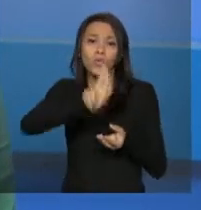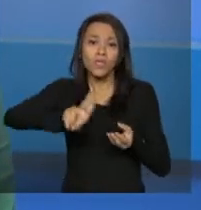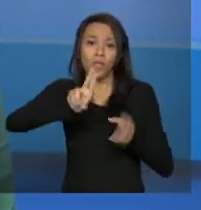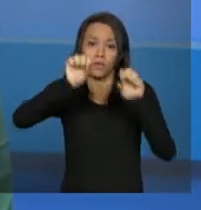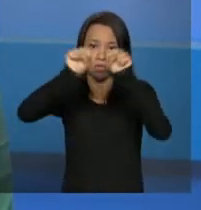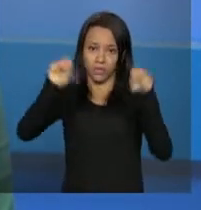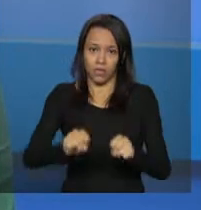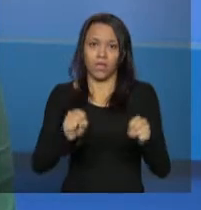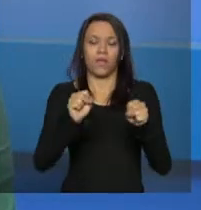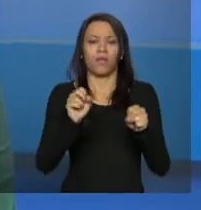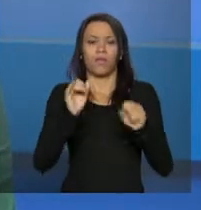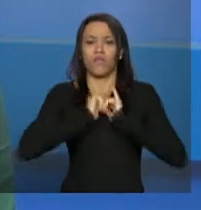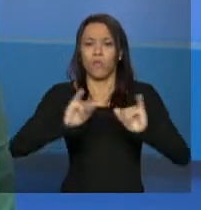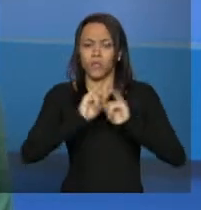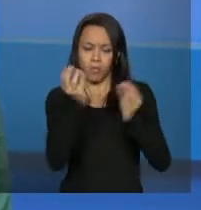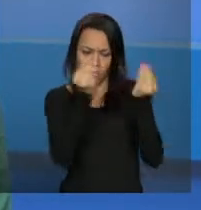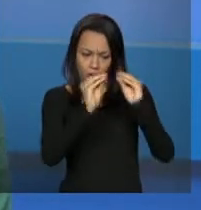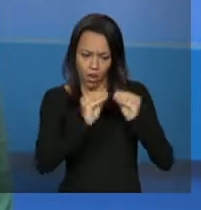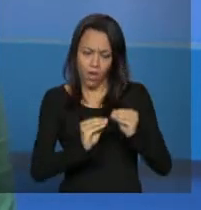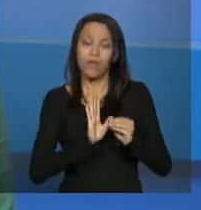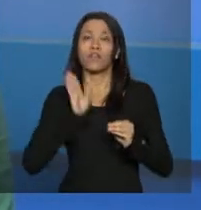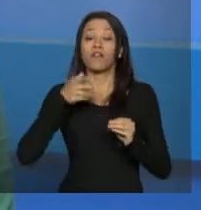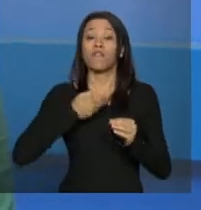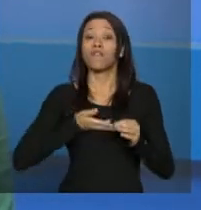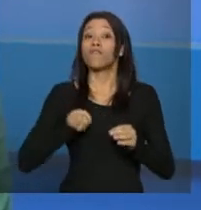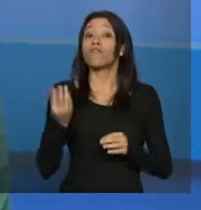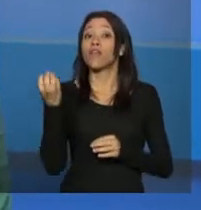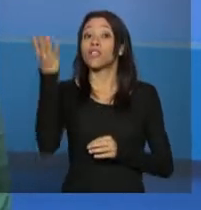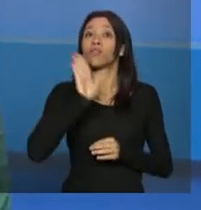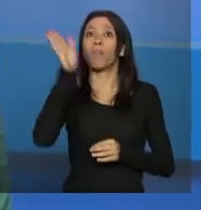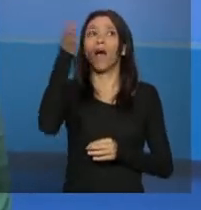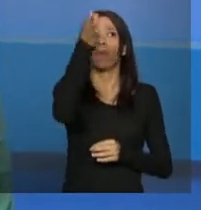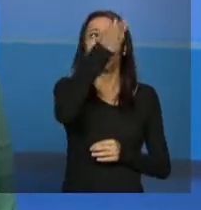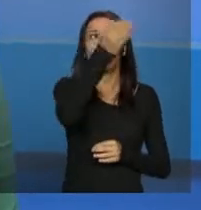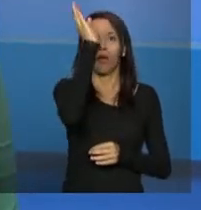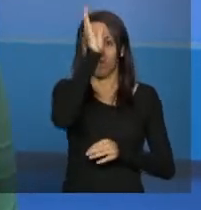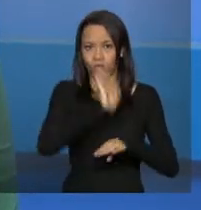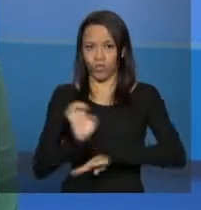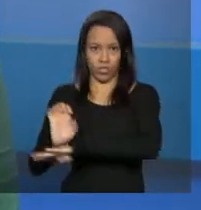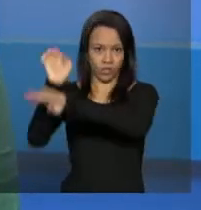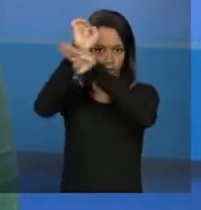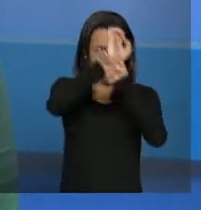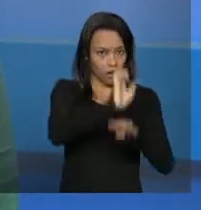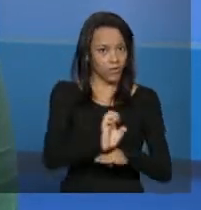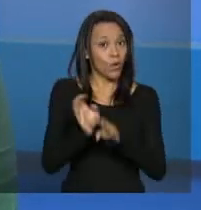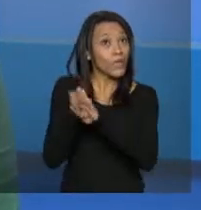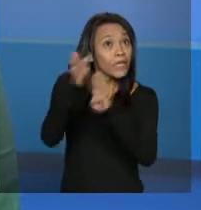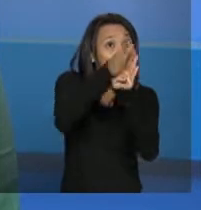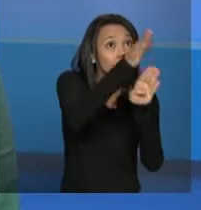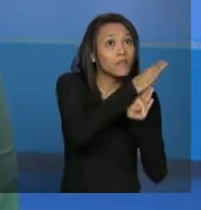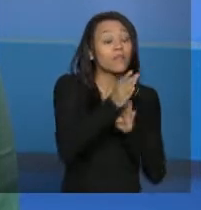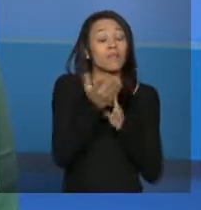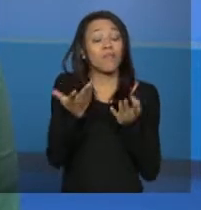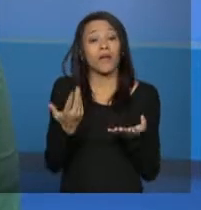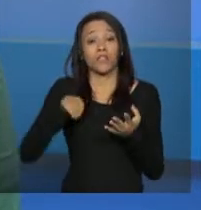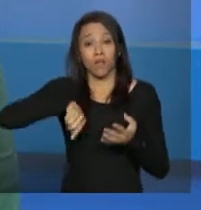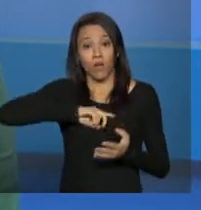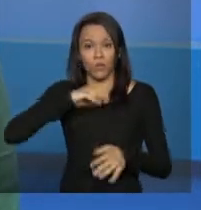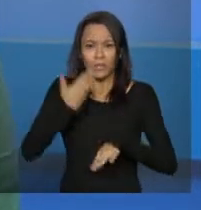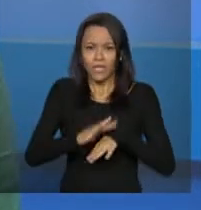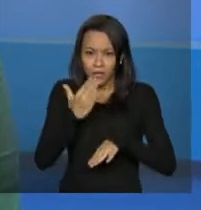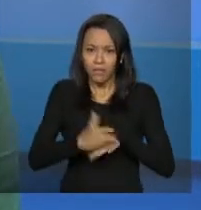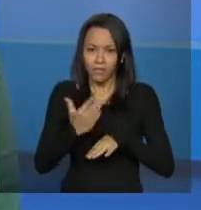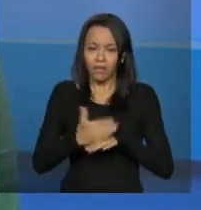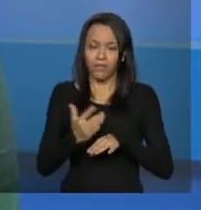estamos realizando essas rodadas mas é bem possível que realizemos nos principais estados mas veja bem as capacitações que fazemos elas